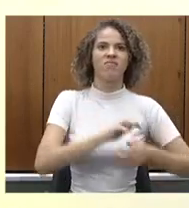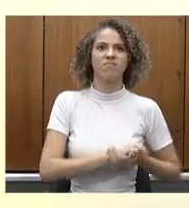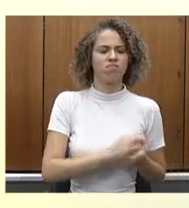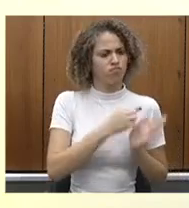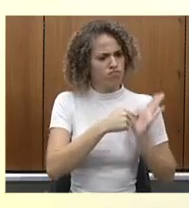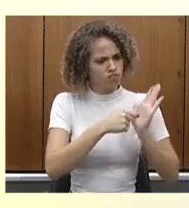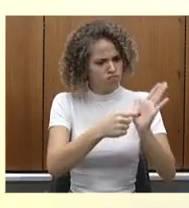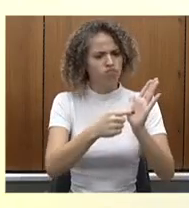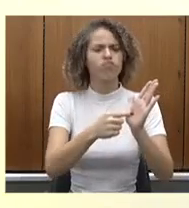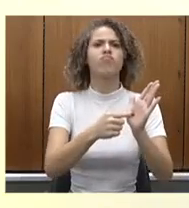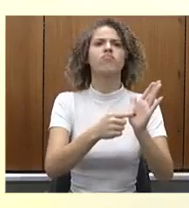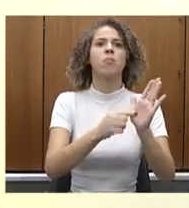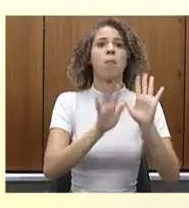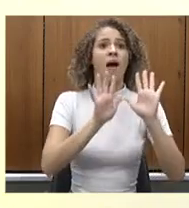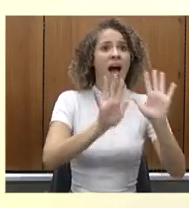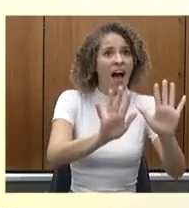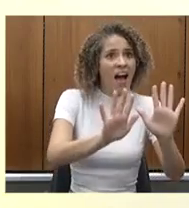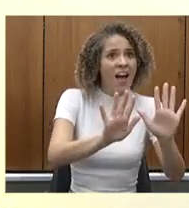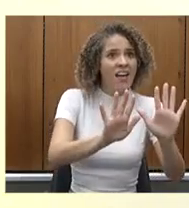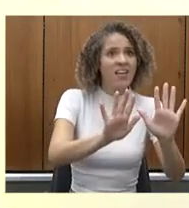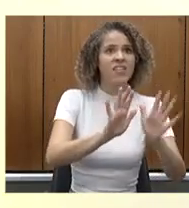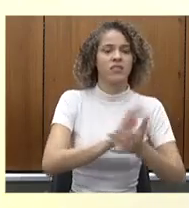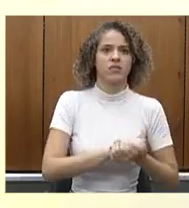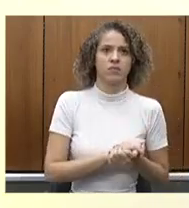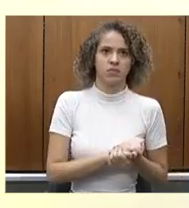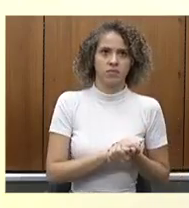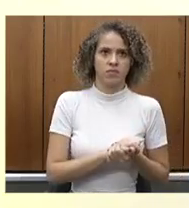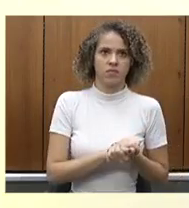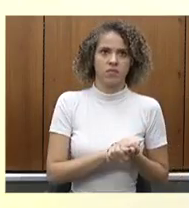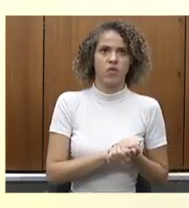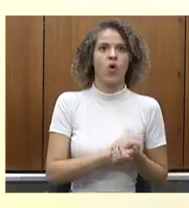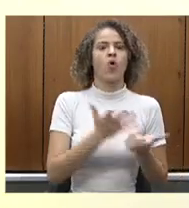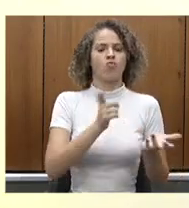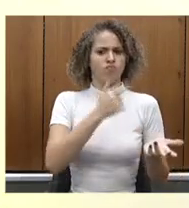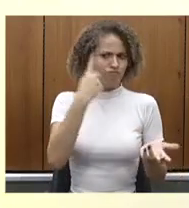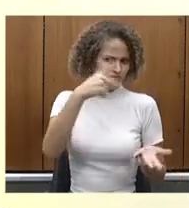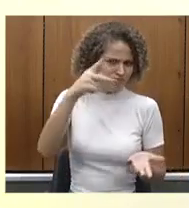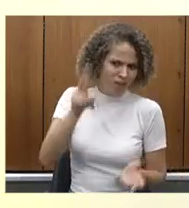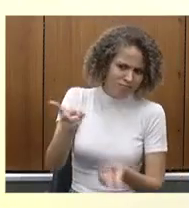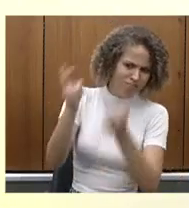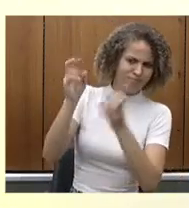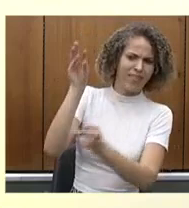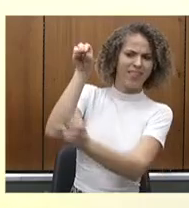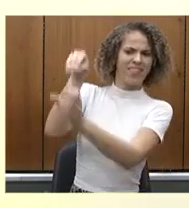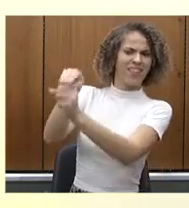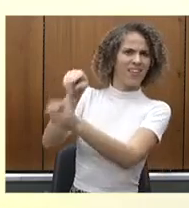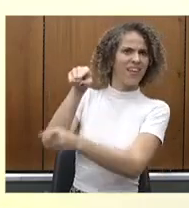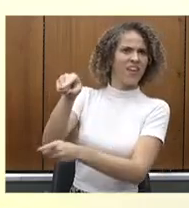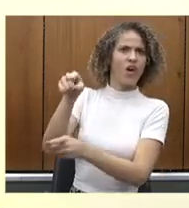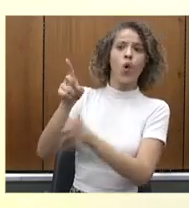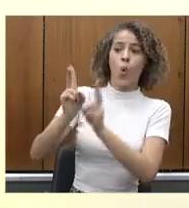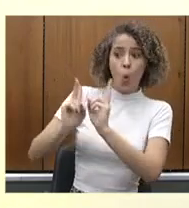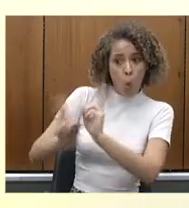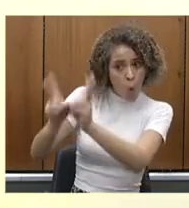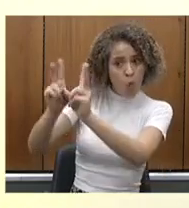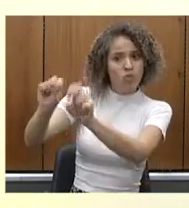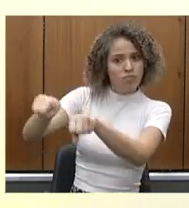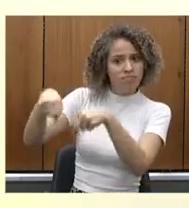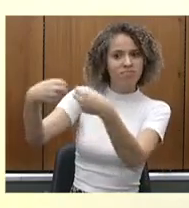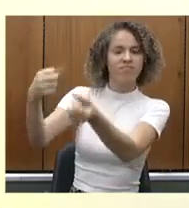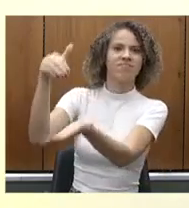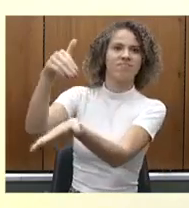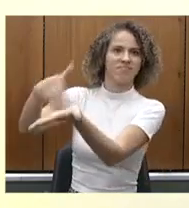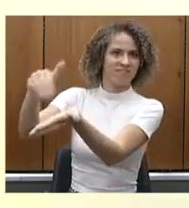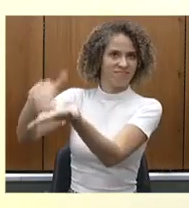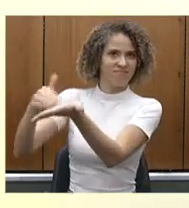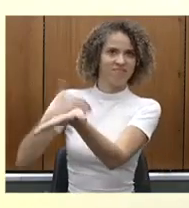formar a sua equipe, mas desejo do fundo do coração que o senhor continue à frente dessa secretaria, se